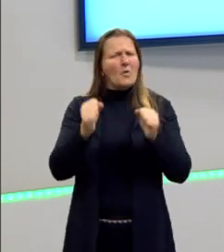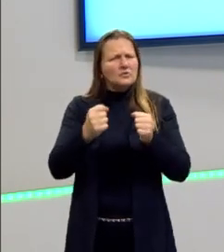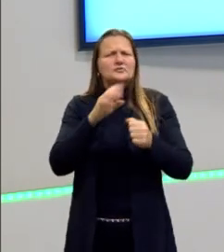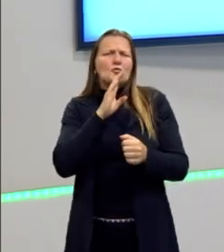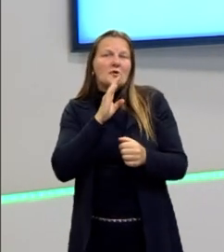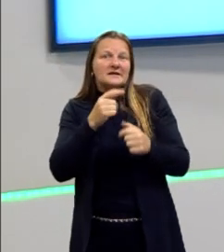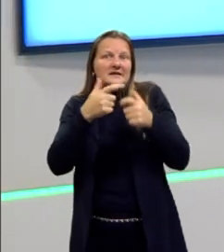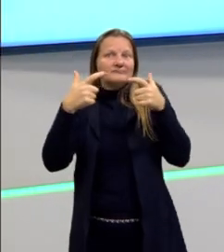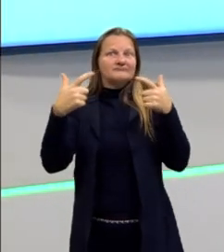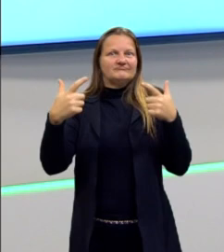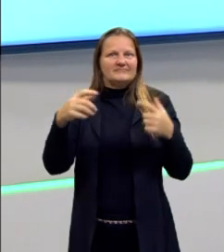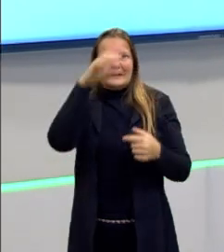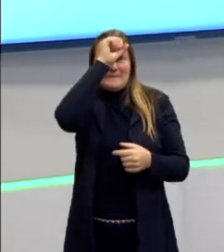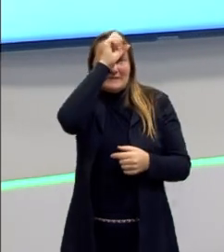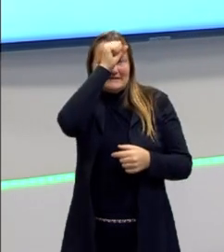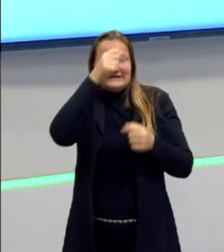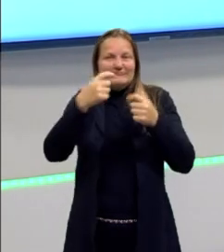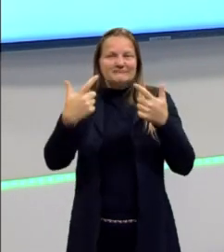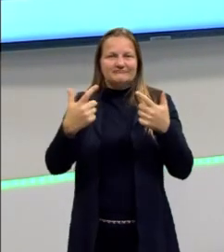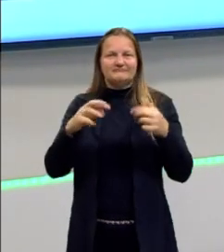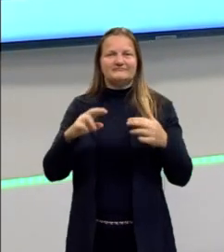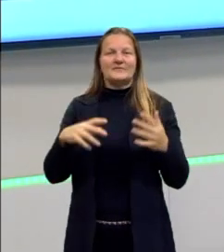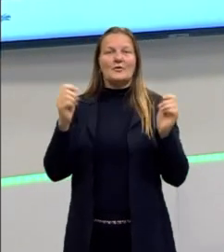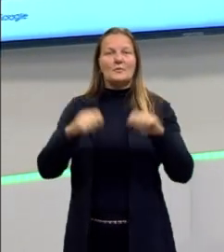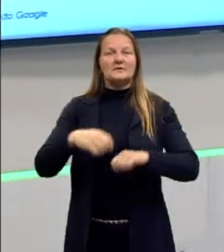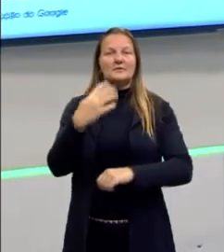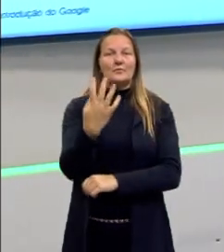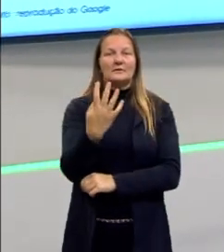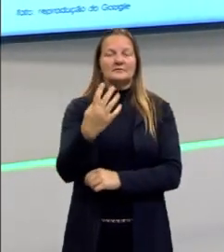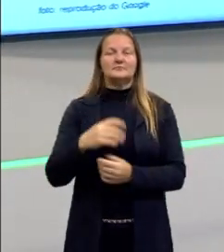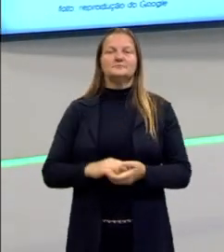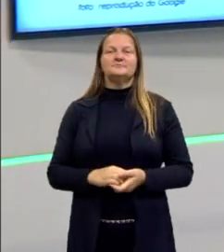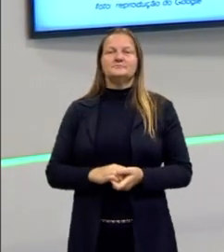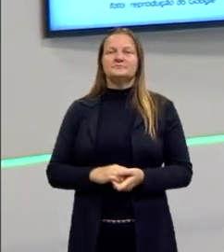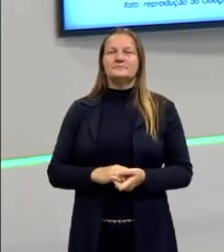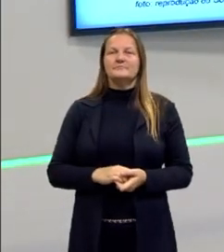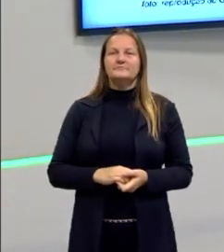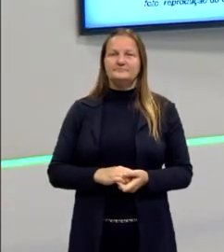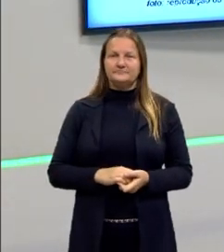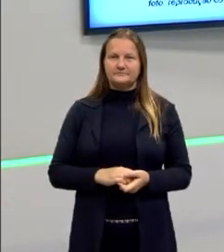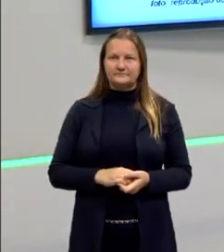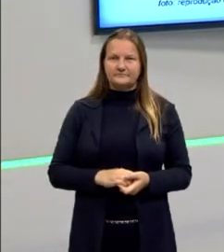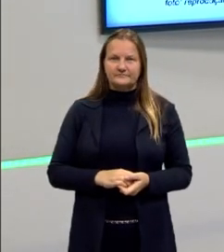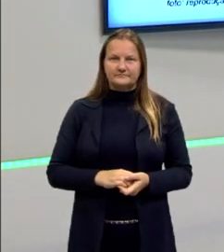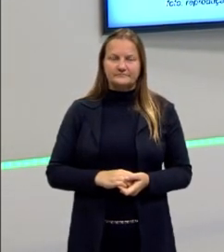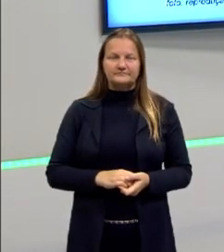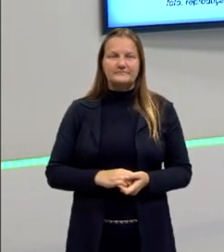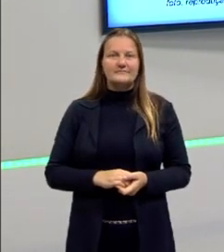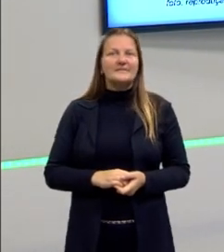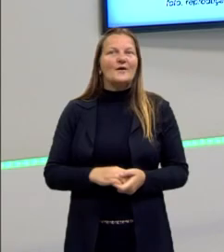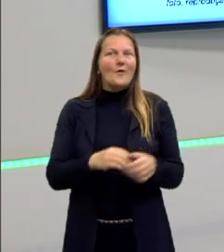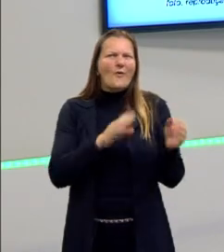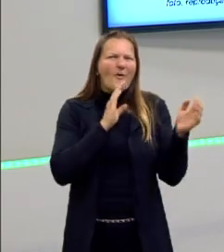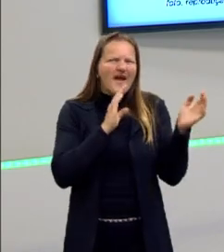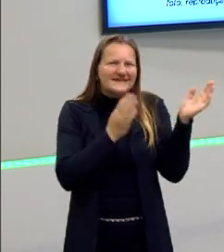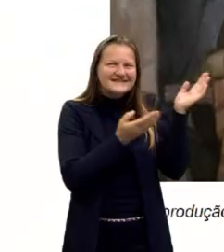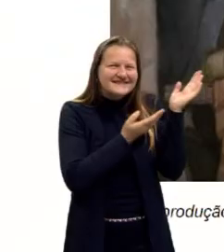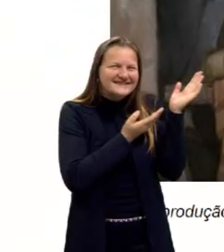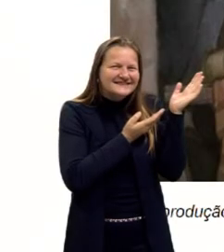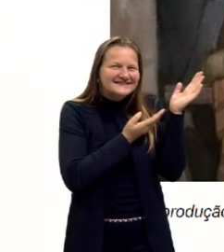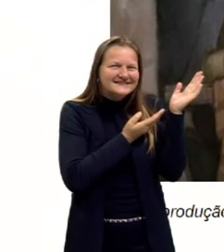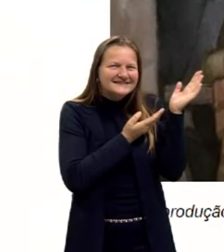vamos lá para a competência 4. E na competência 4, a Branca de Neve chega